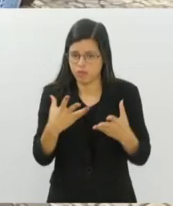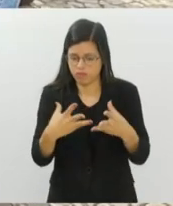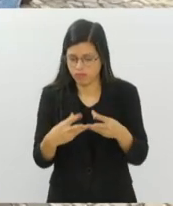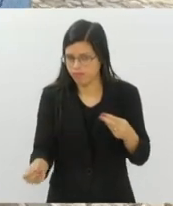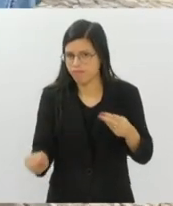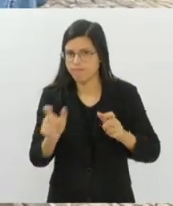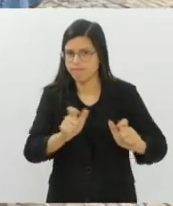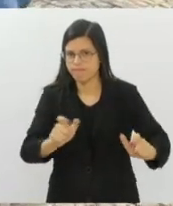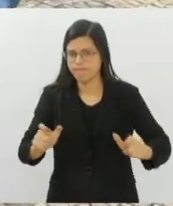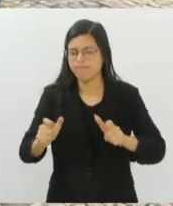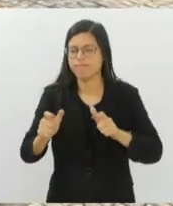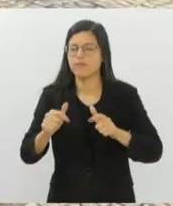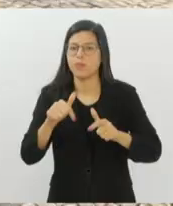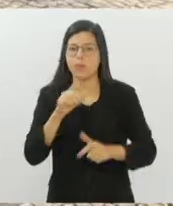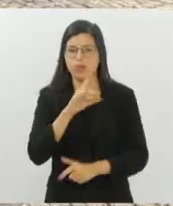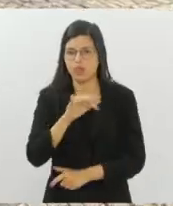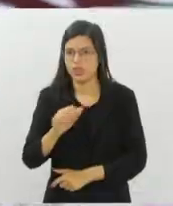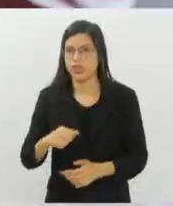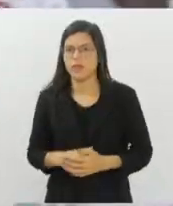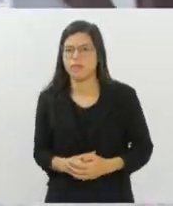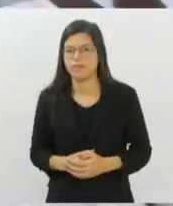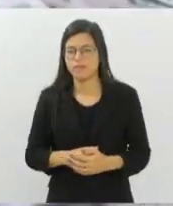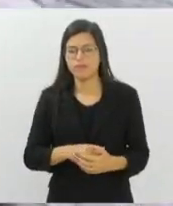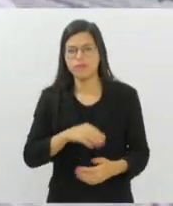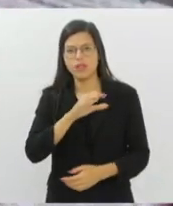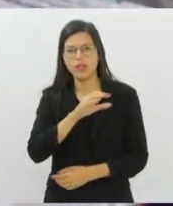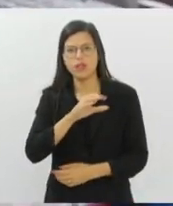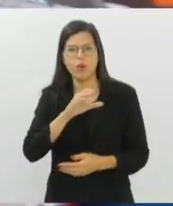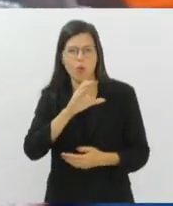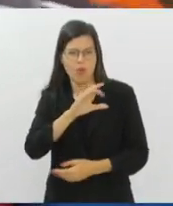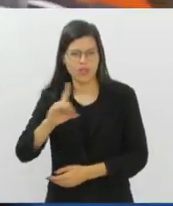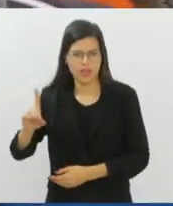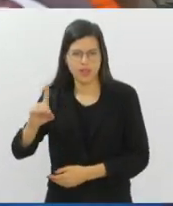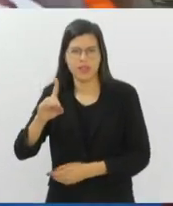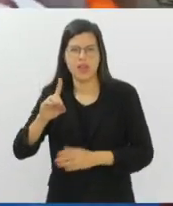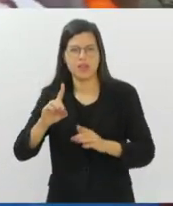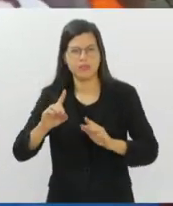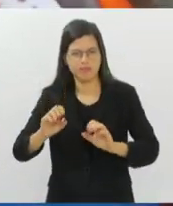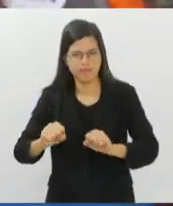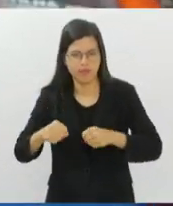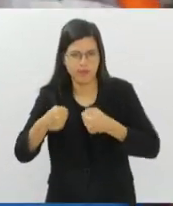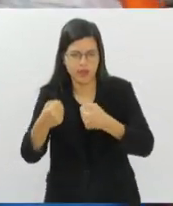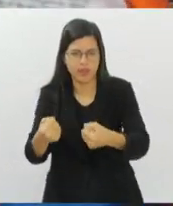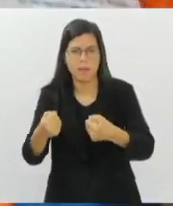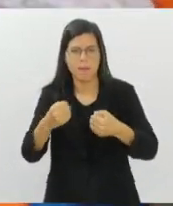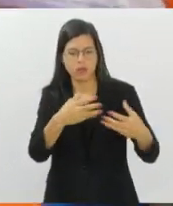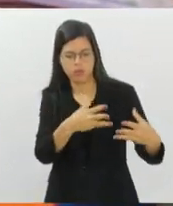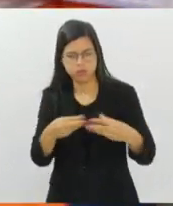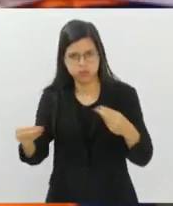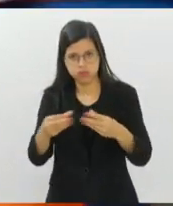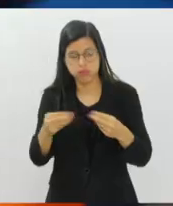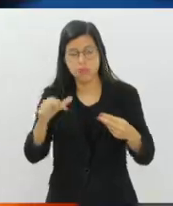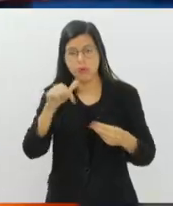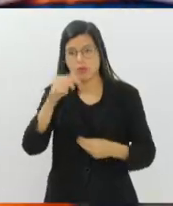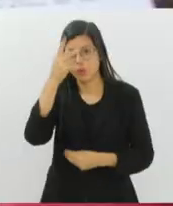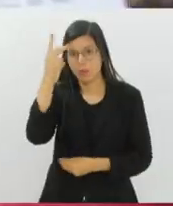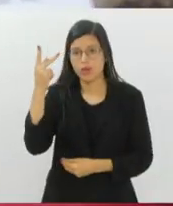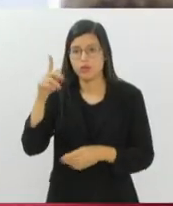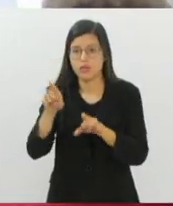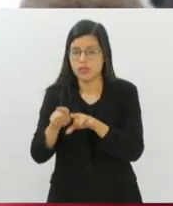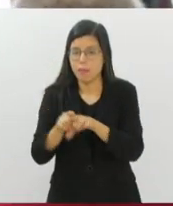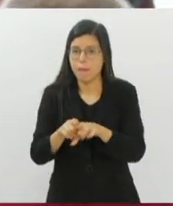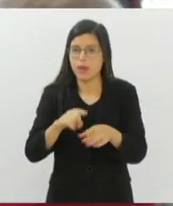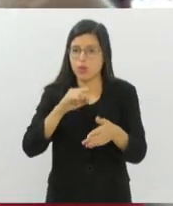As atividades coordenadas pela Superintendência de Prevenção e Enfrentamento ao Desaparecimento de Pessoas e acesso à documentação básica